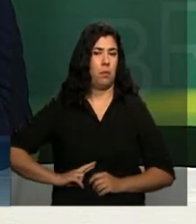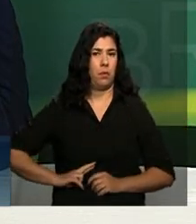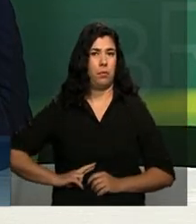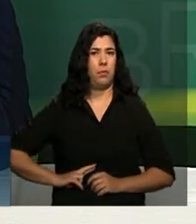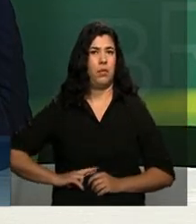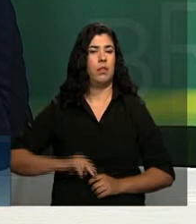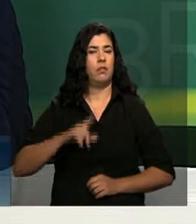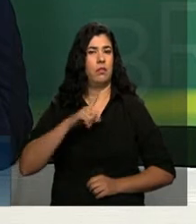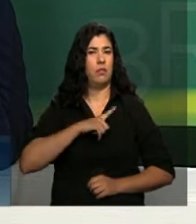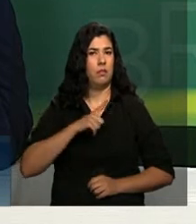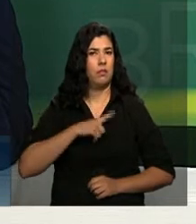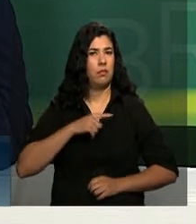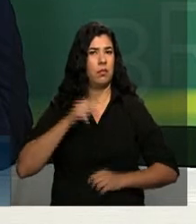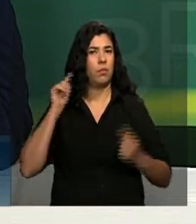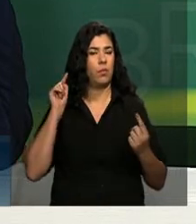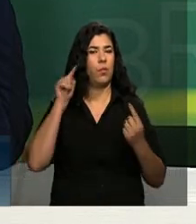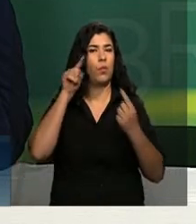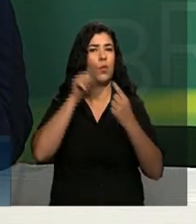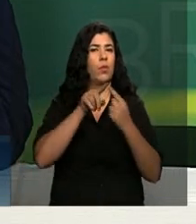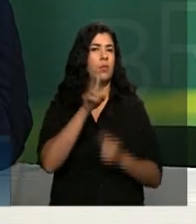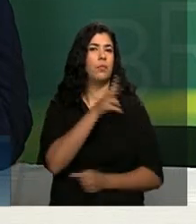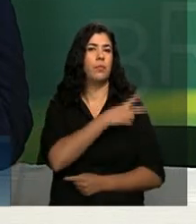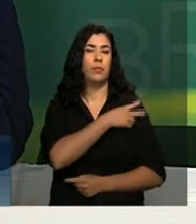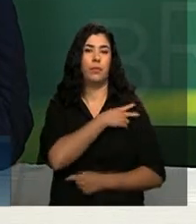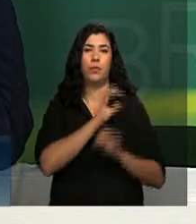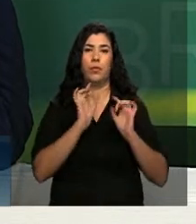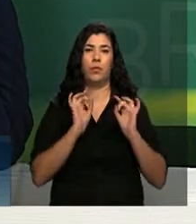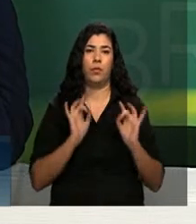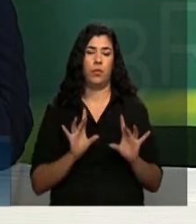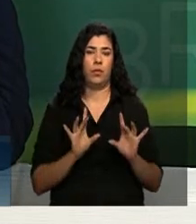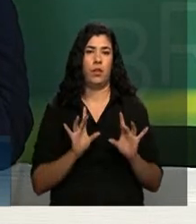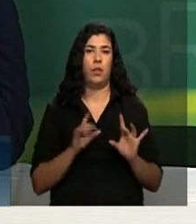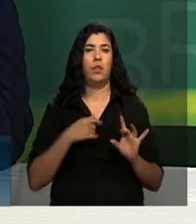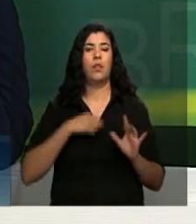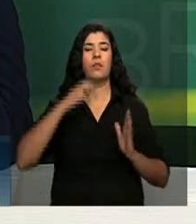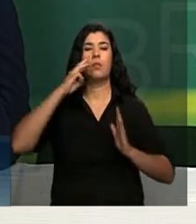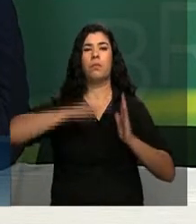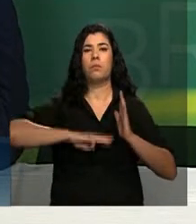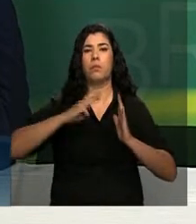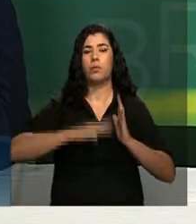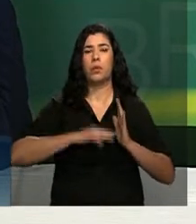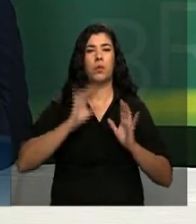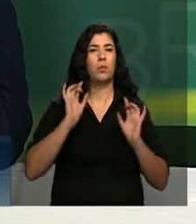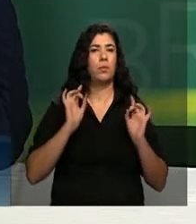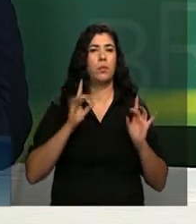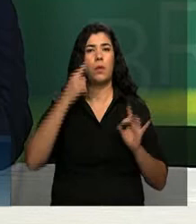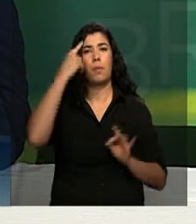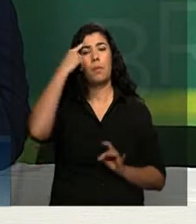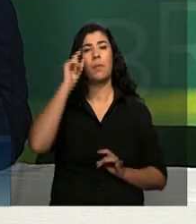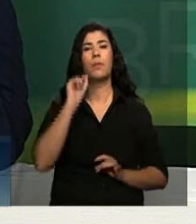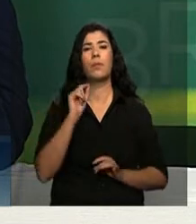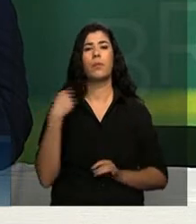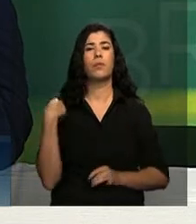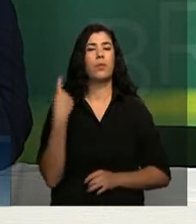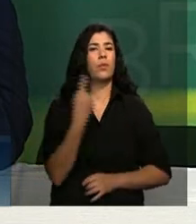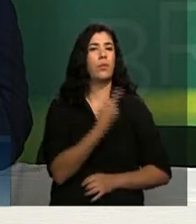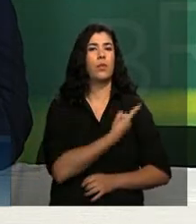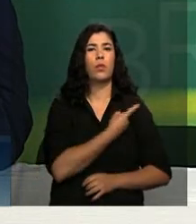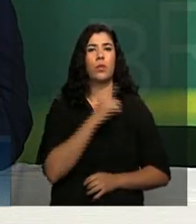Eu pretendo seguir essa metodologia, eu penso que tudo aquilo que a gente